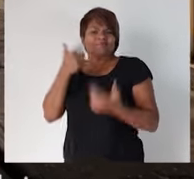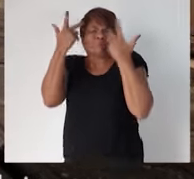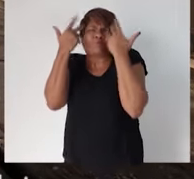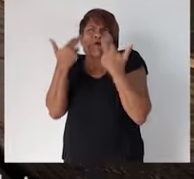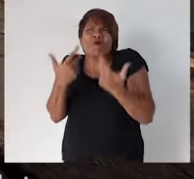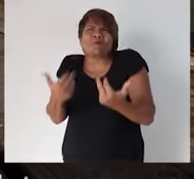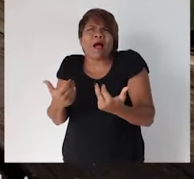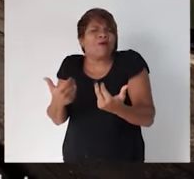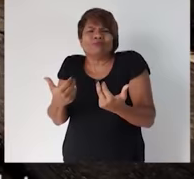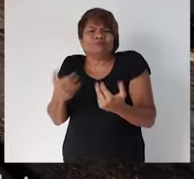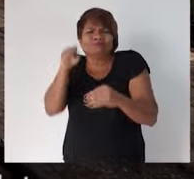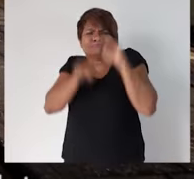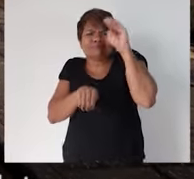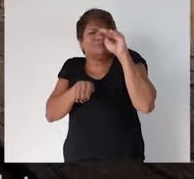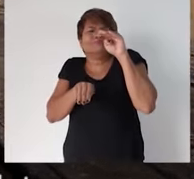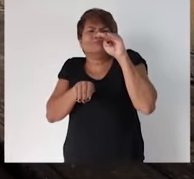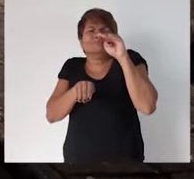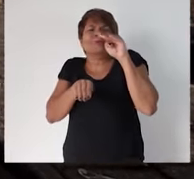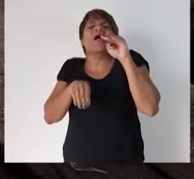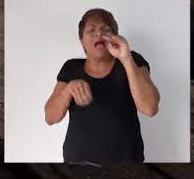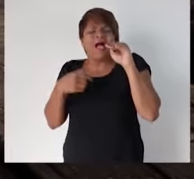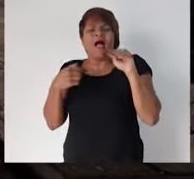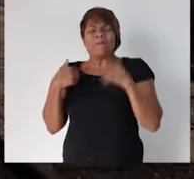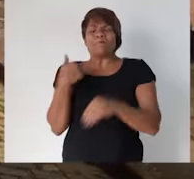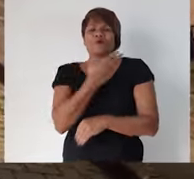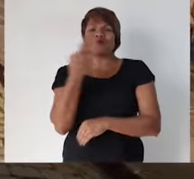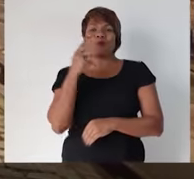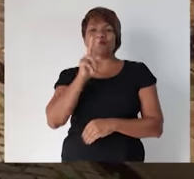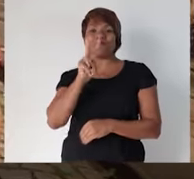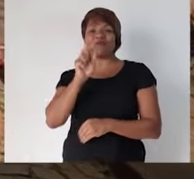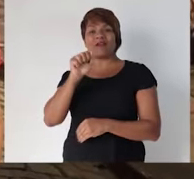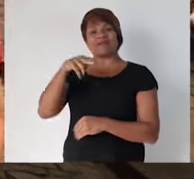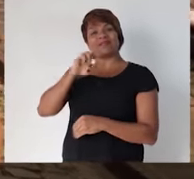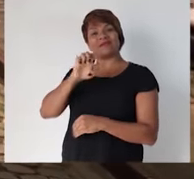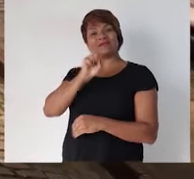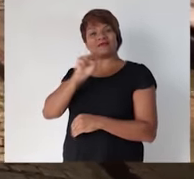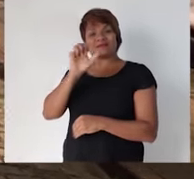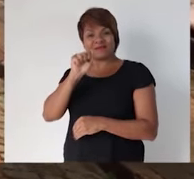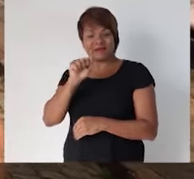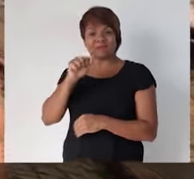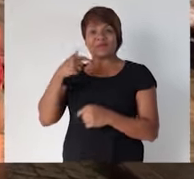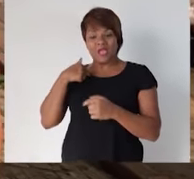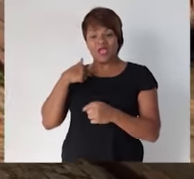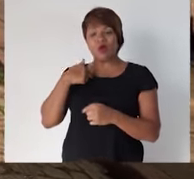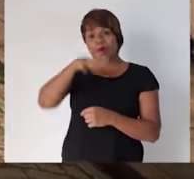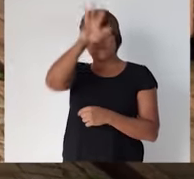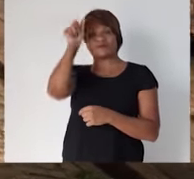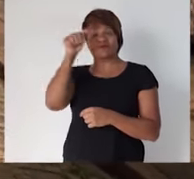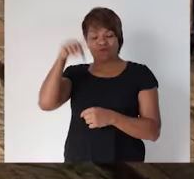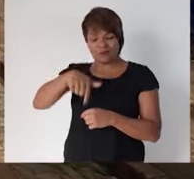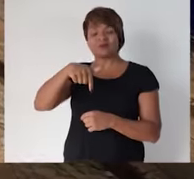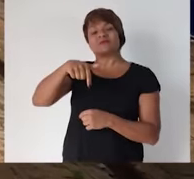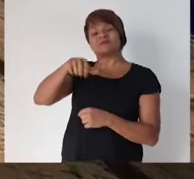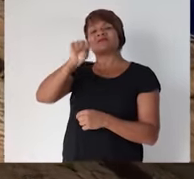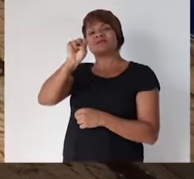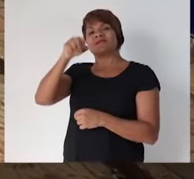e eu não consigo achar normal viver num país com tanta desigualdade. Meu nome é... Vanessa, senadora pelo Amazonas. Entrei no